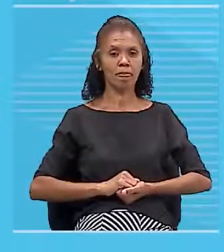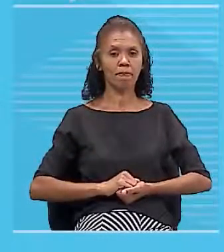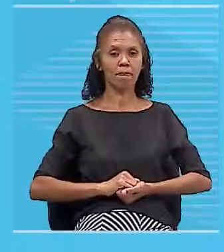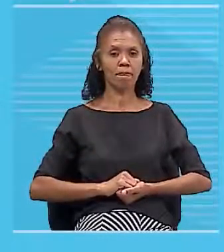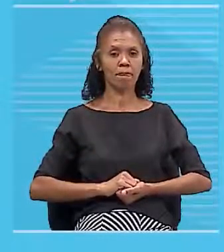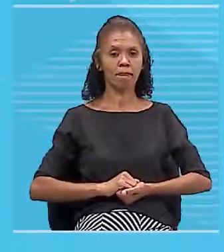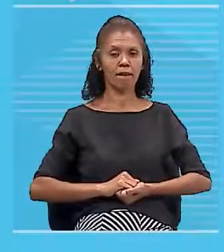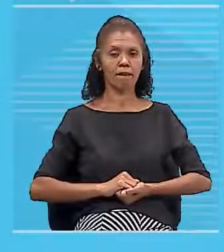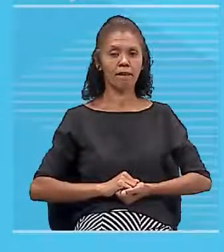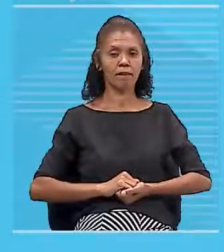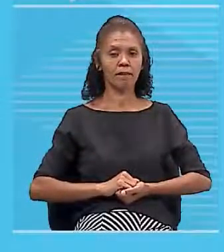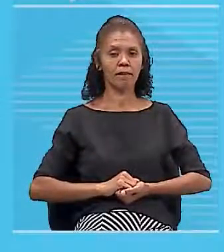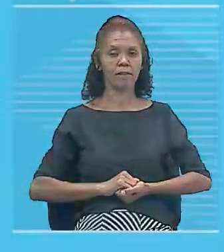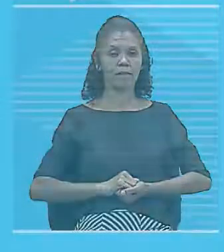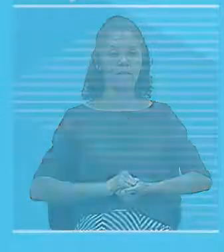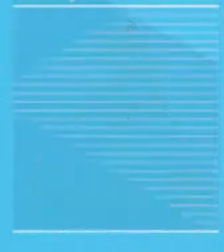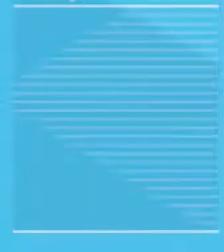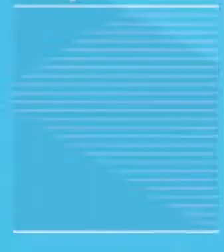bom